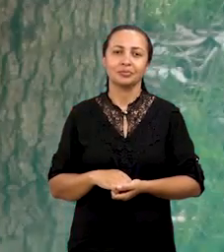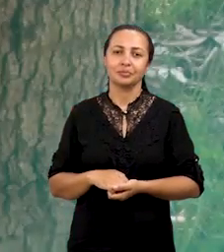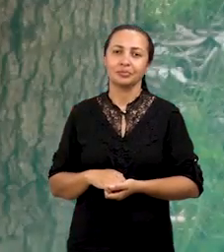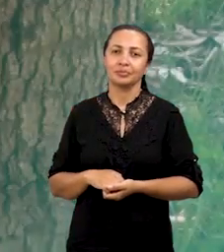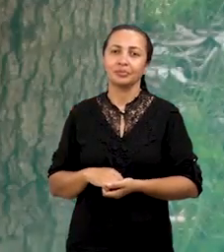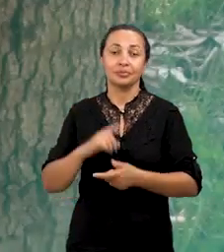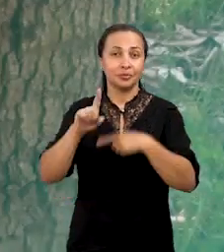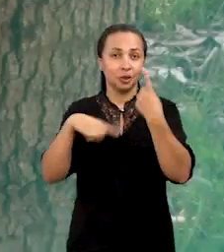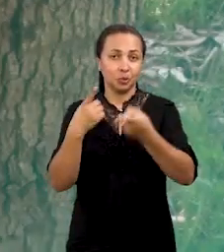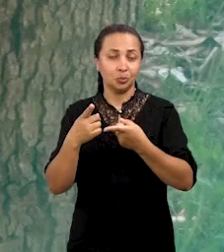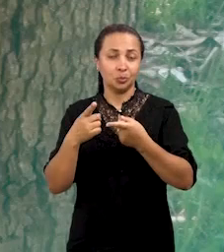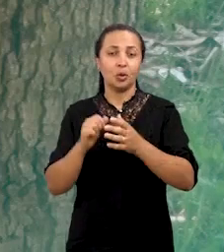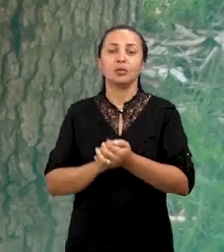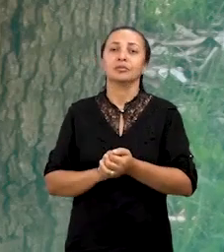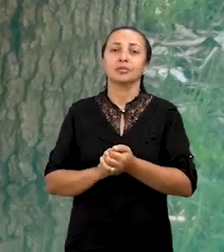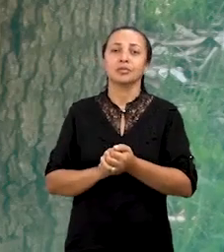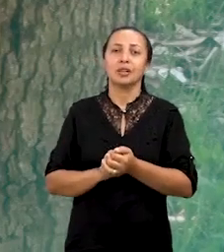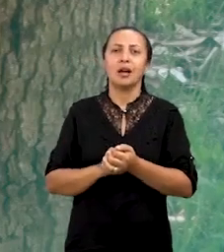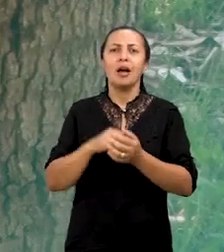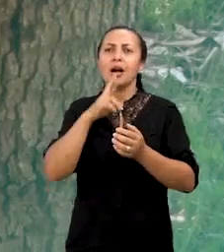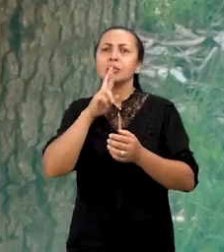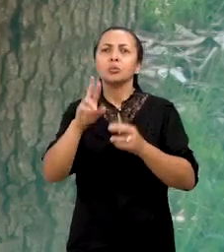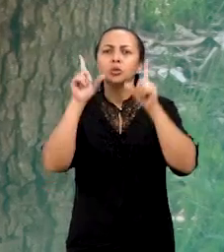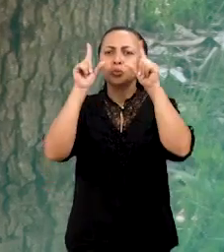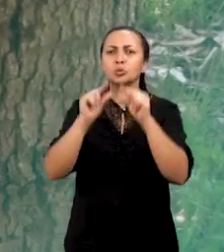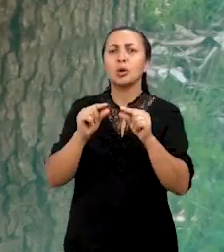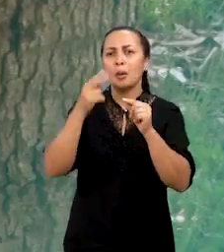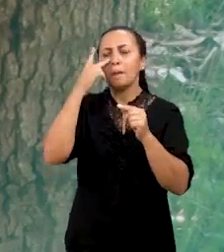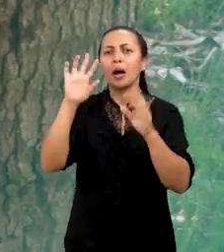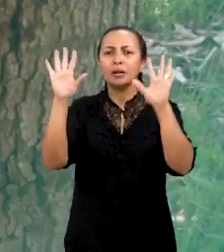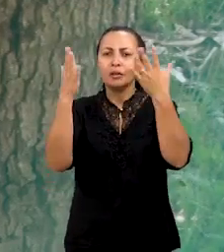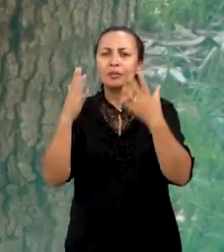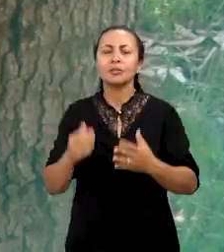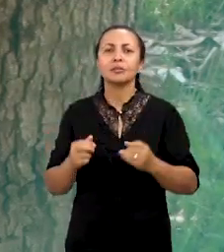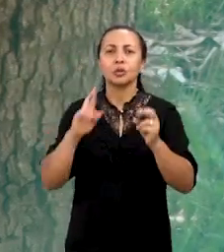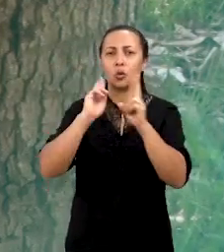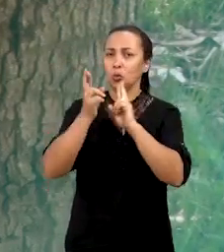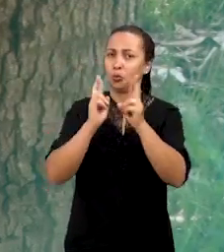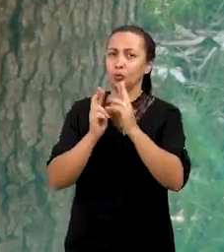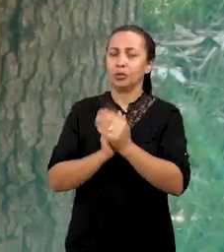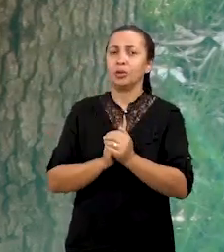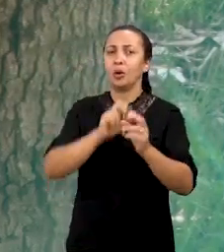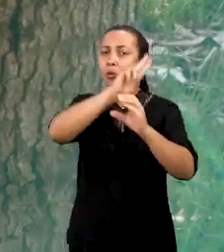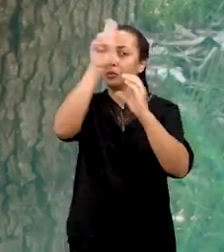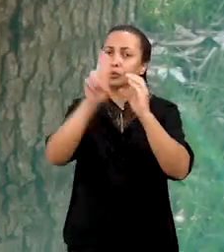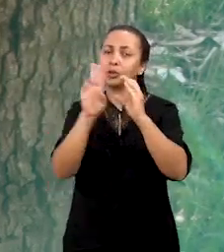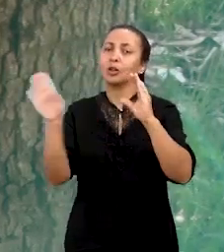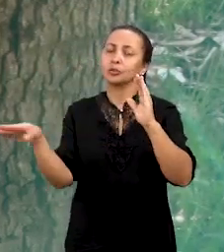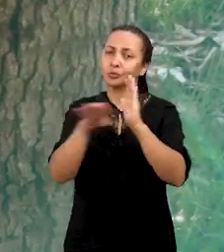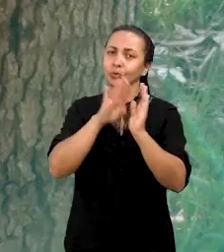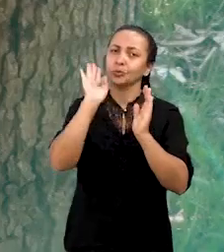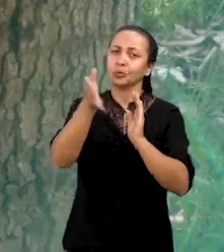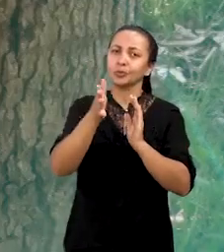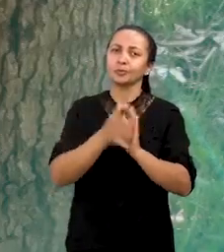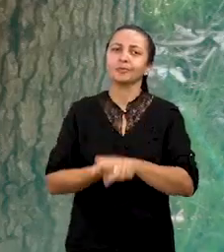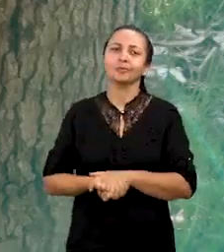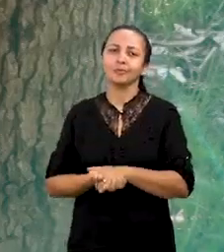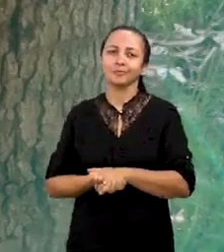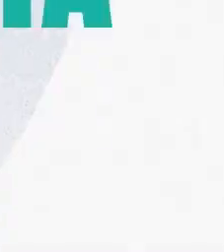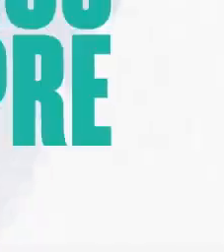E a seguir, uma solução de baixo custo para avaliar a qualidade das rodovias. O Univesciência volta já já.